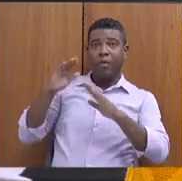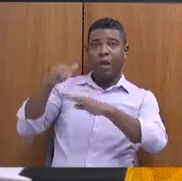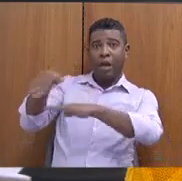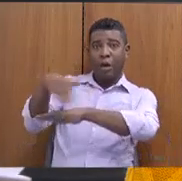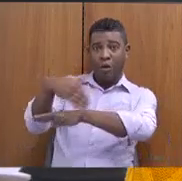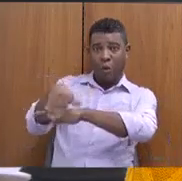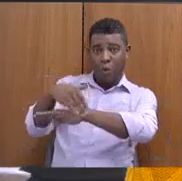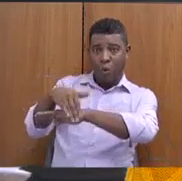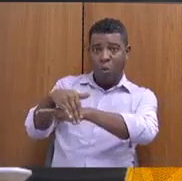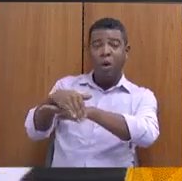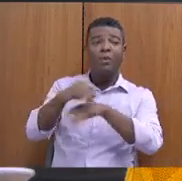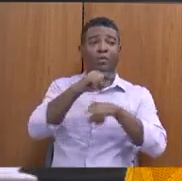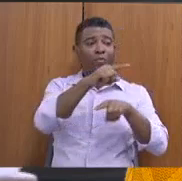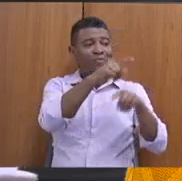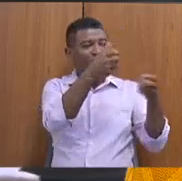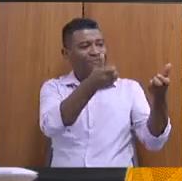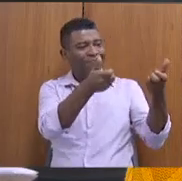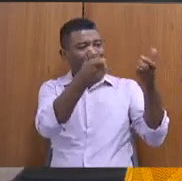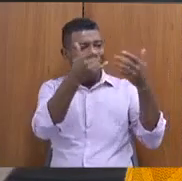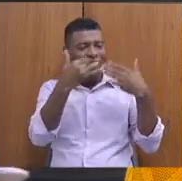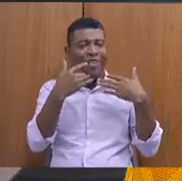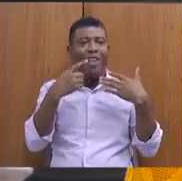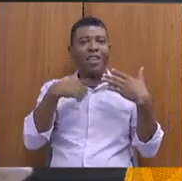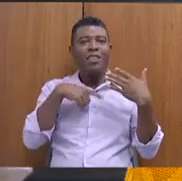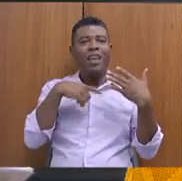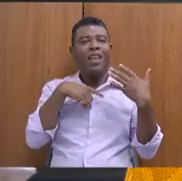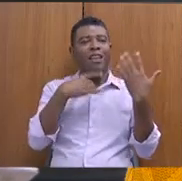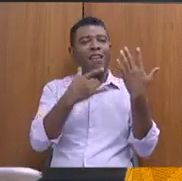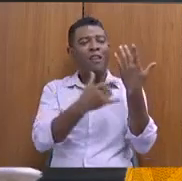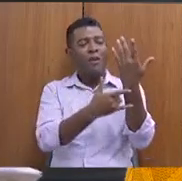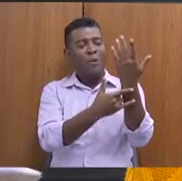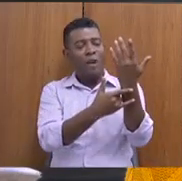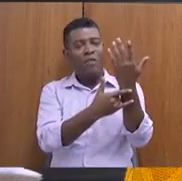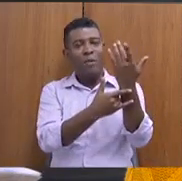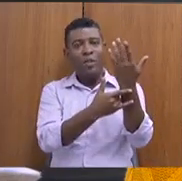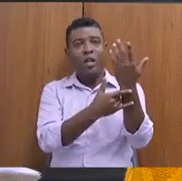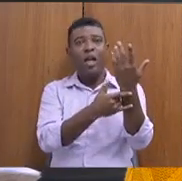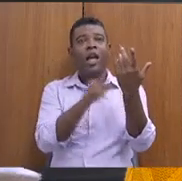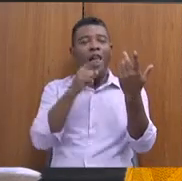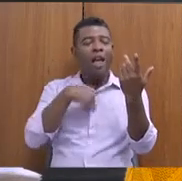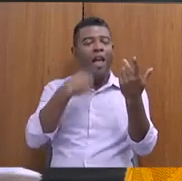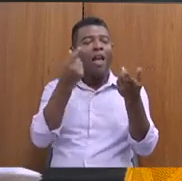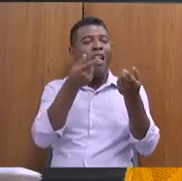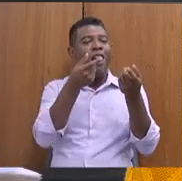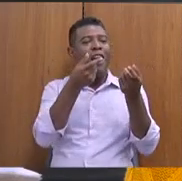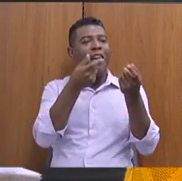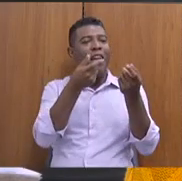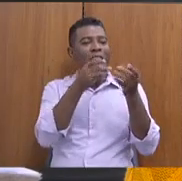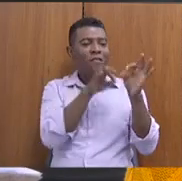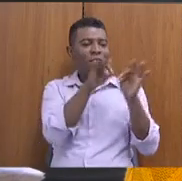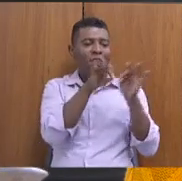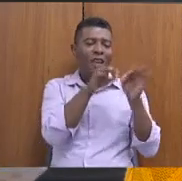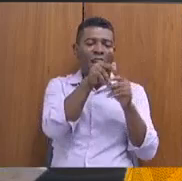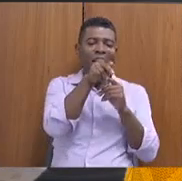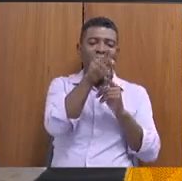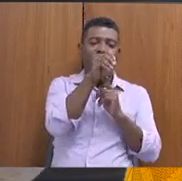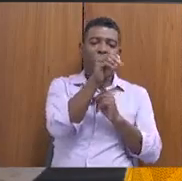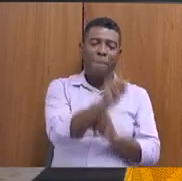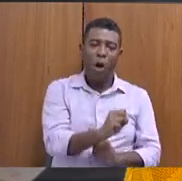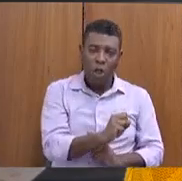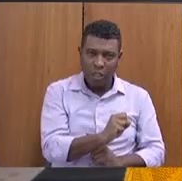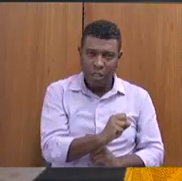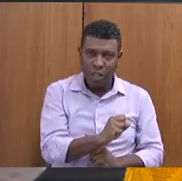UFMG, até o programa Polos, que eu tenho orgulho de ter feito parte, tem um projeto que se chama